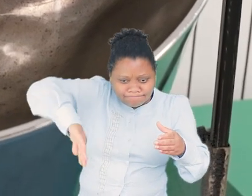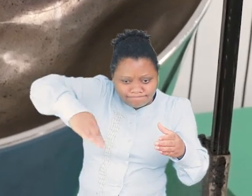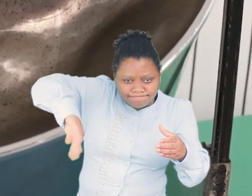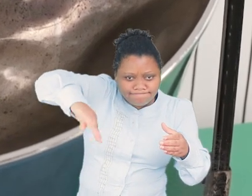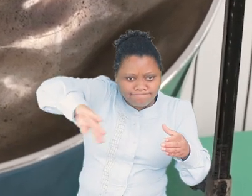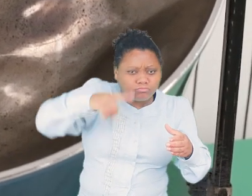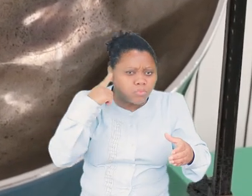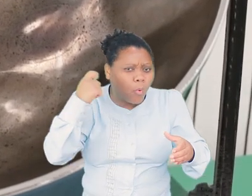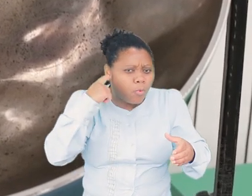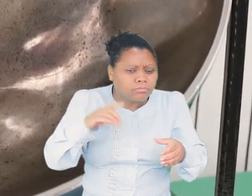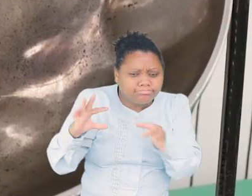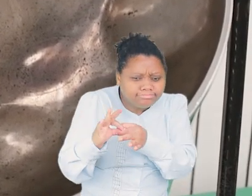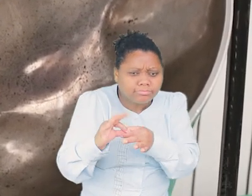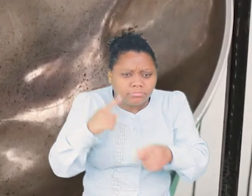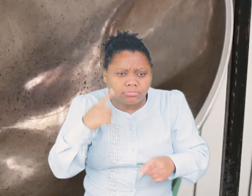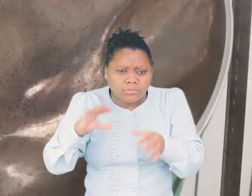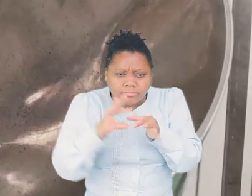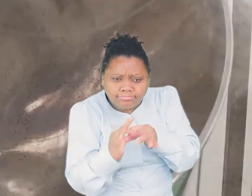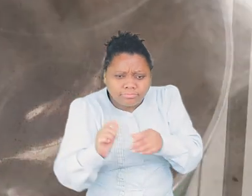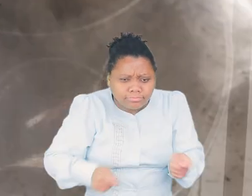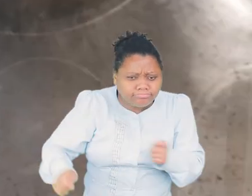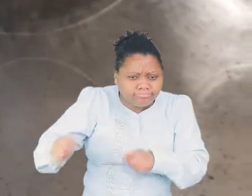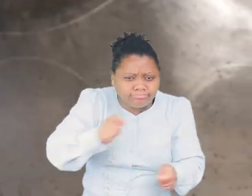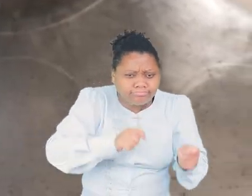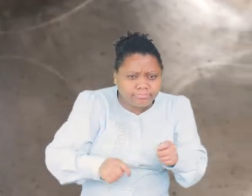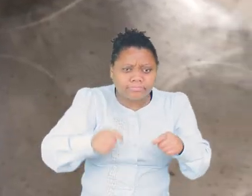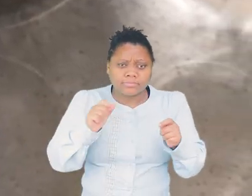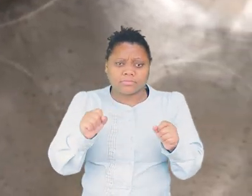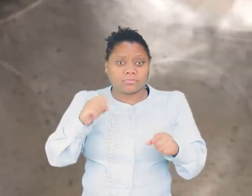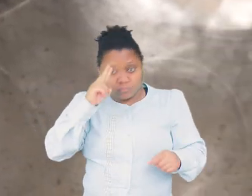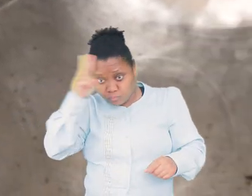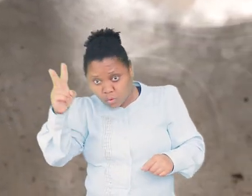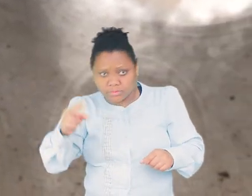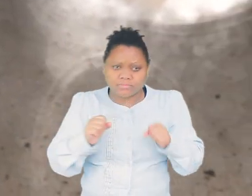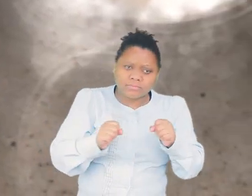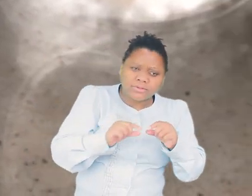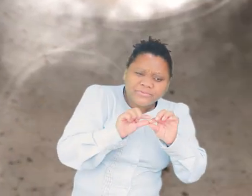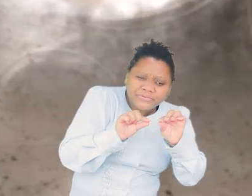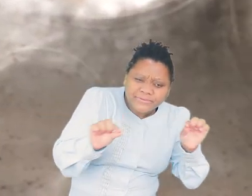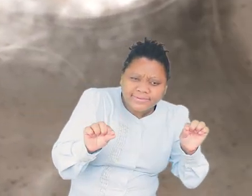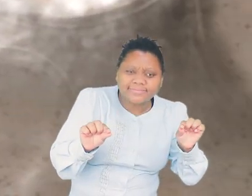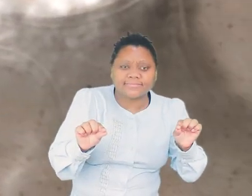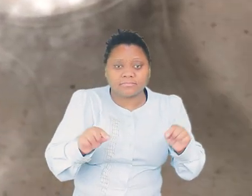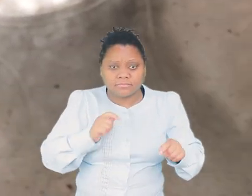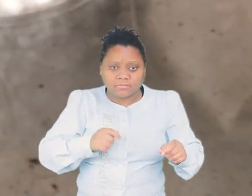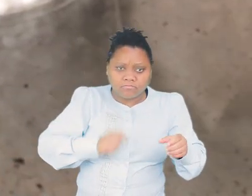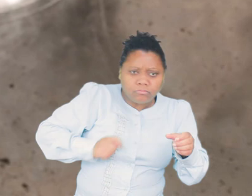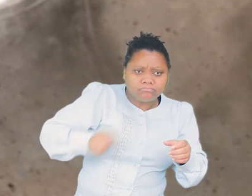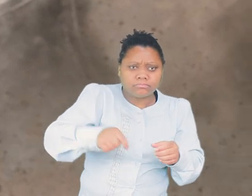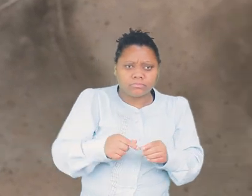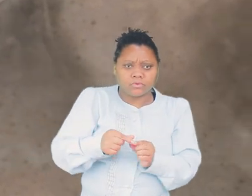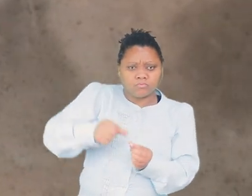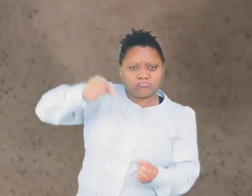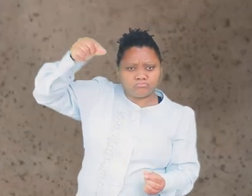Cada cavidade emite uma nota diferente. Ele também pode ser mais grave ou mais agudo. E é